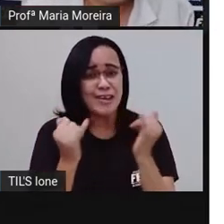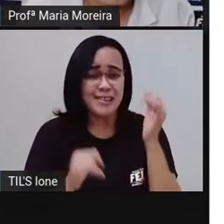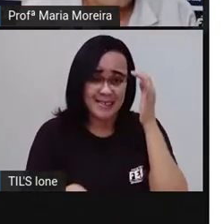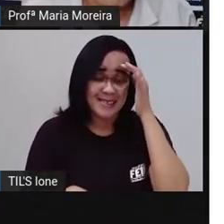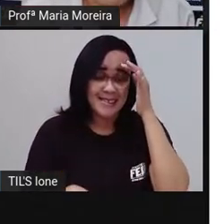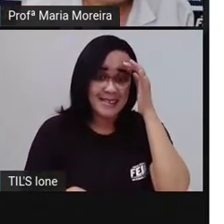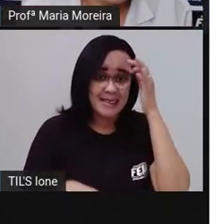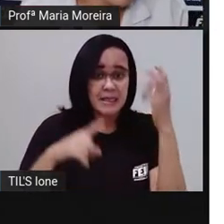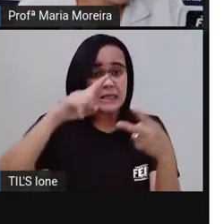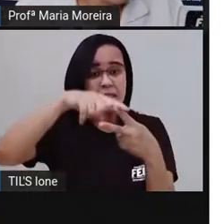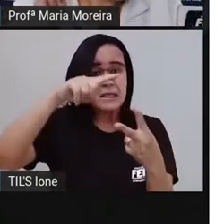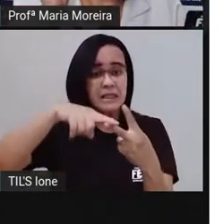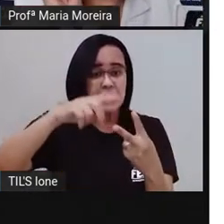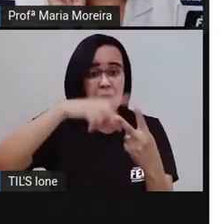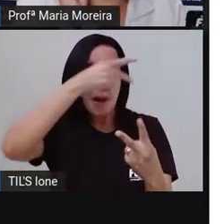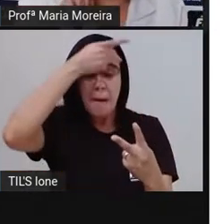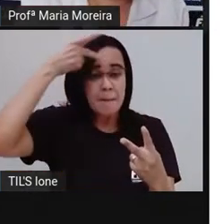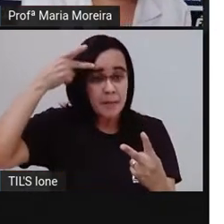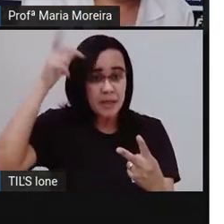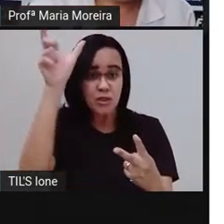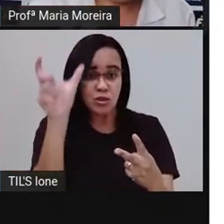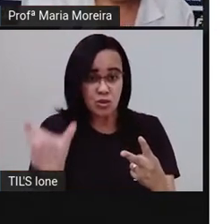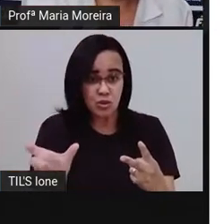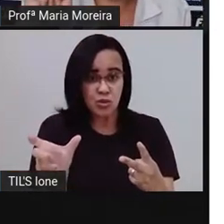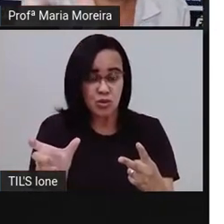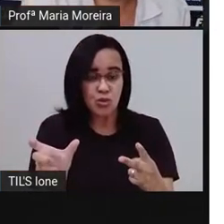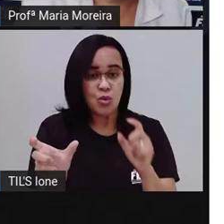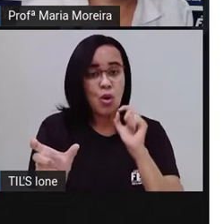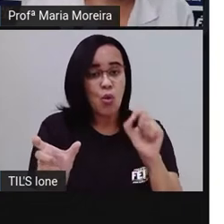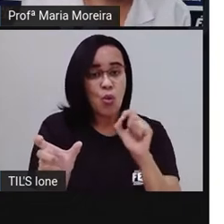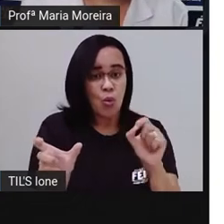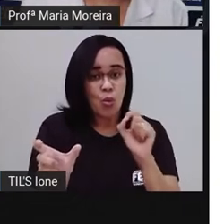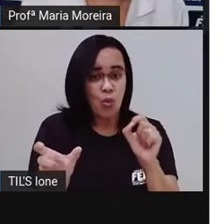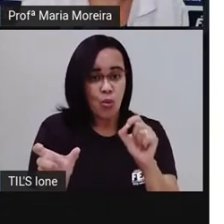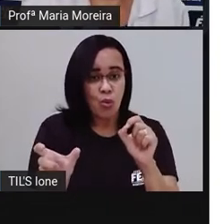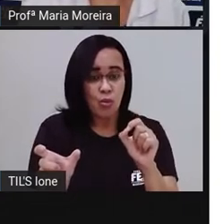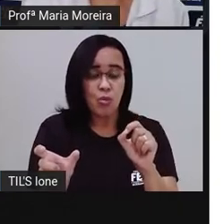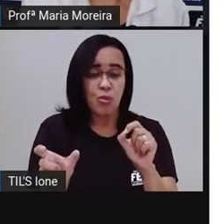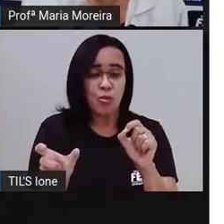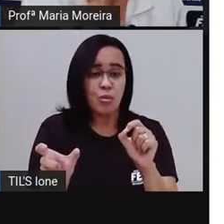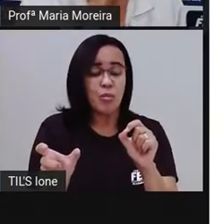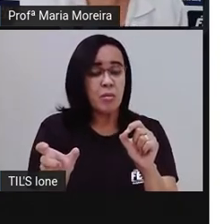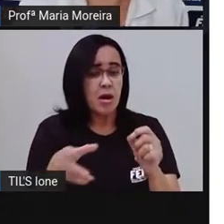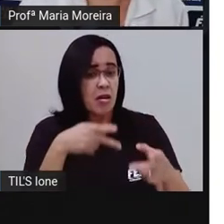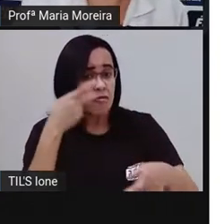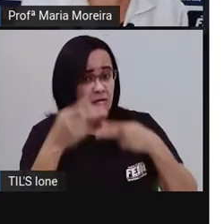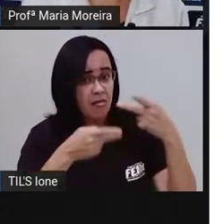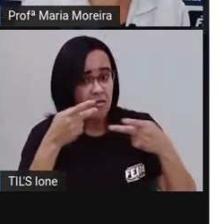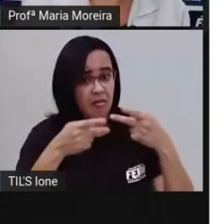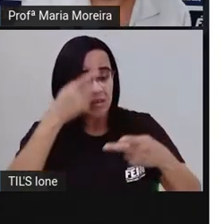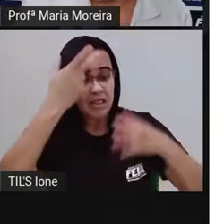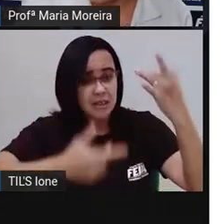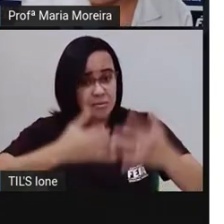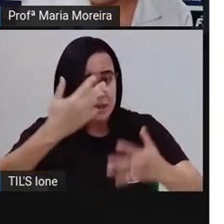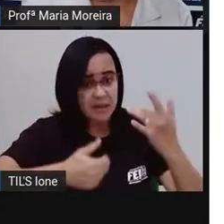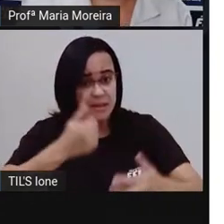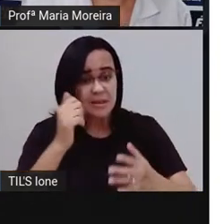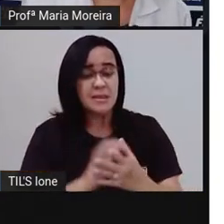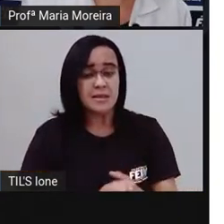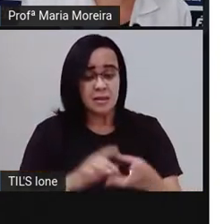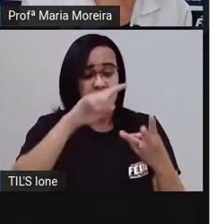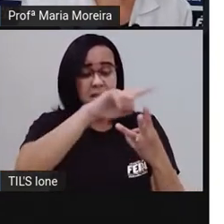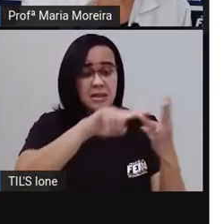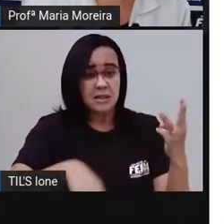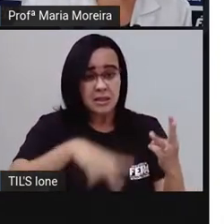ouvindo a fofoca, ou seja, com quem se fala, com quem eu estou falando. E a terceira pessoa,